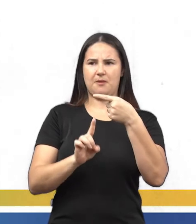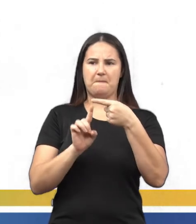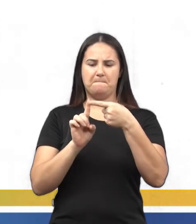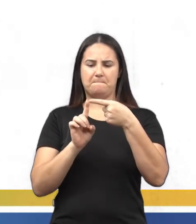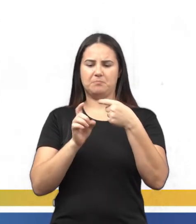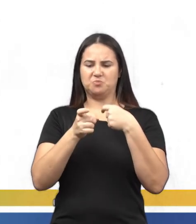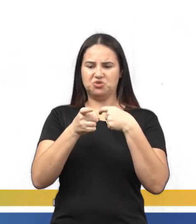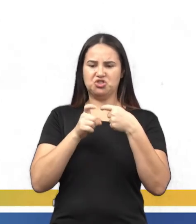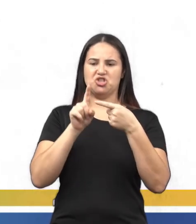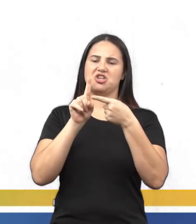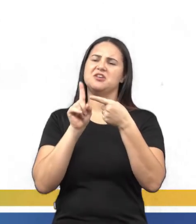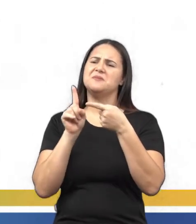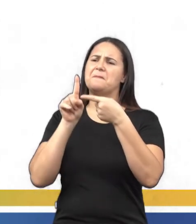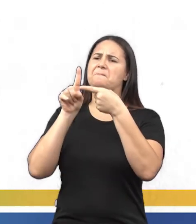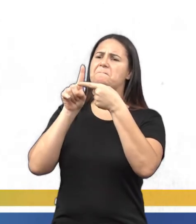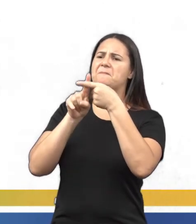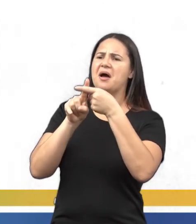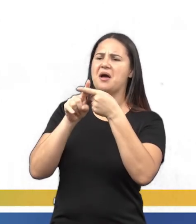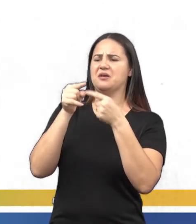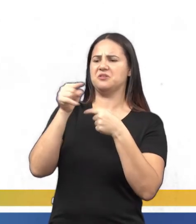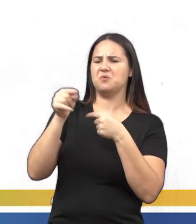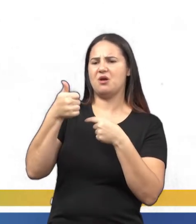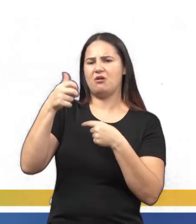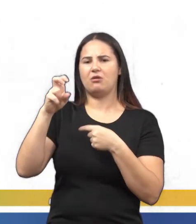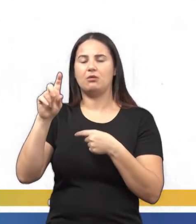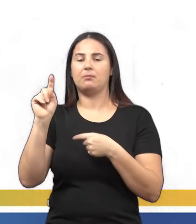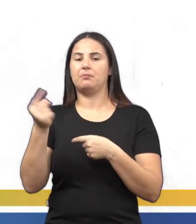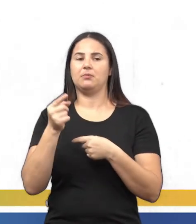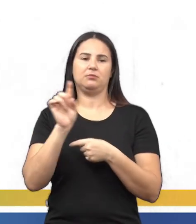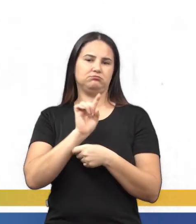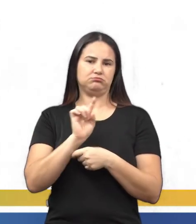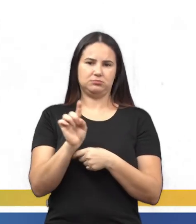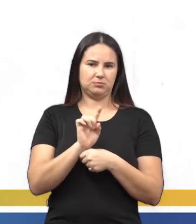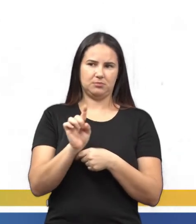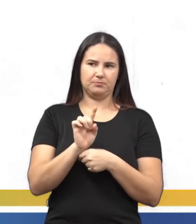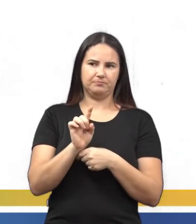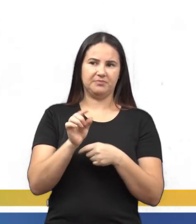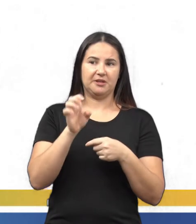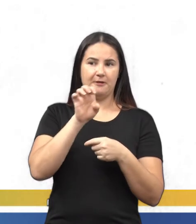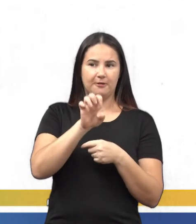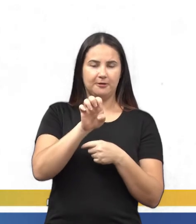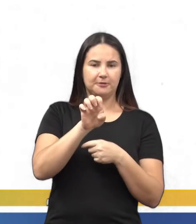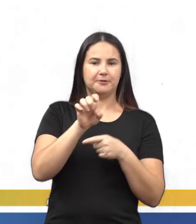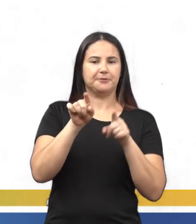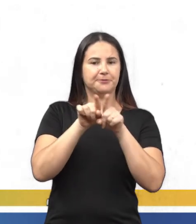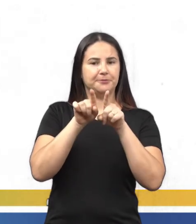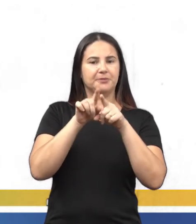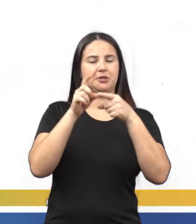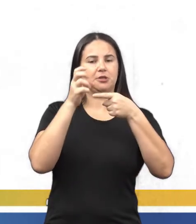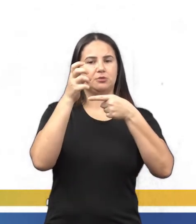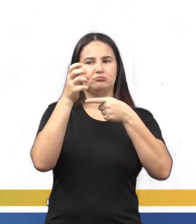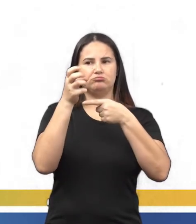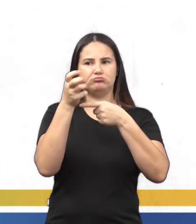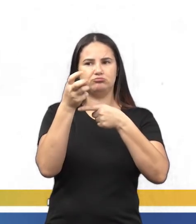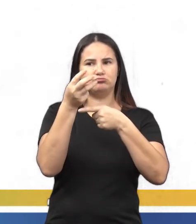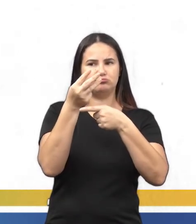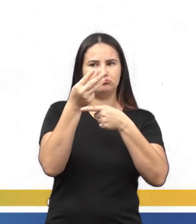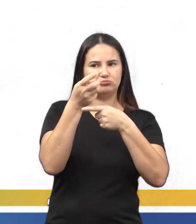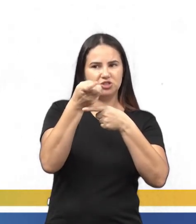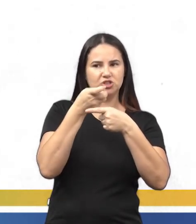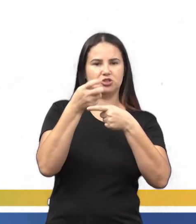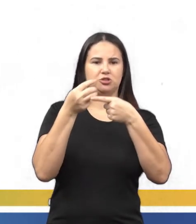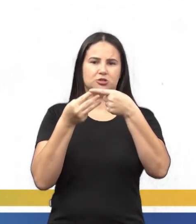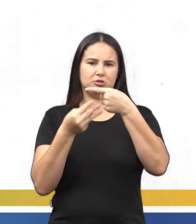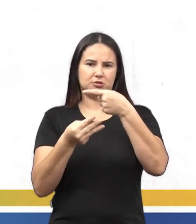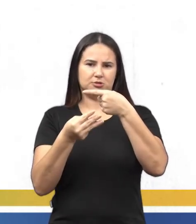adicionado a duas unidades. E nem x sobre 3, porque seria o